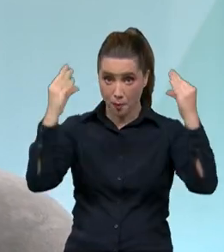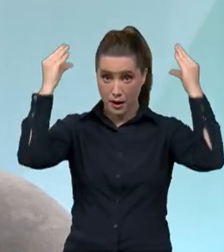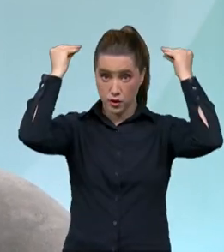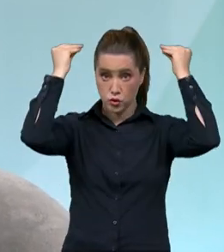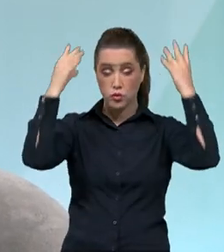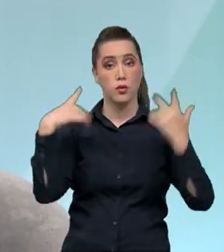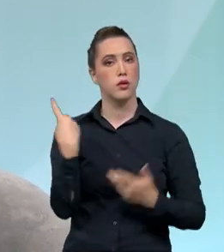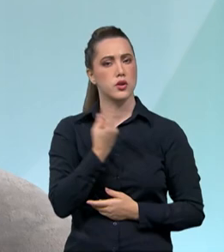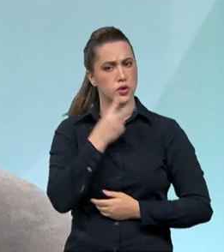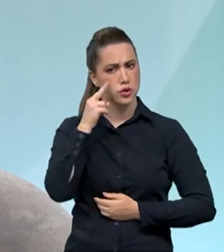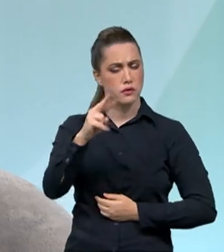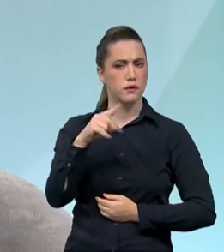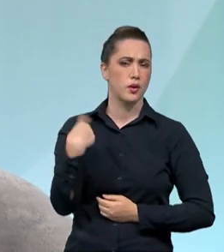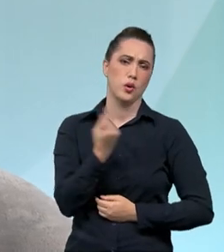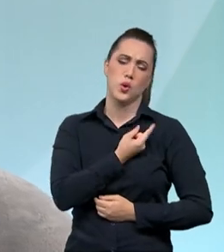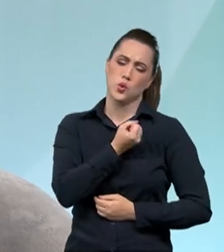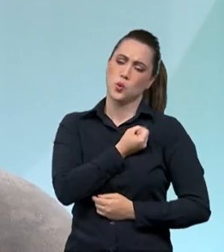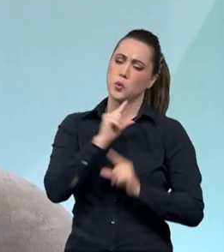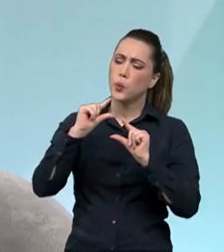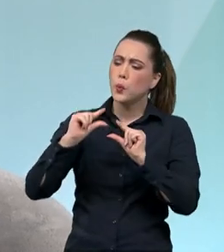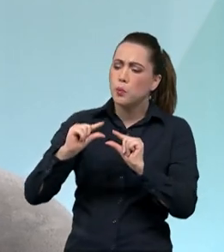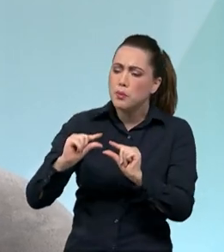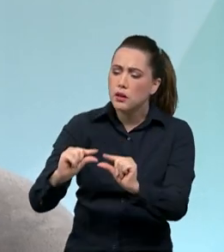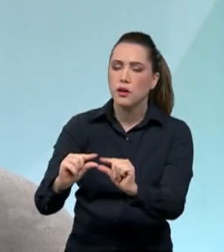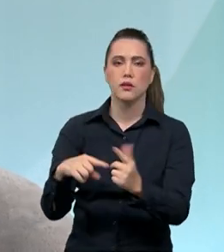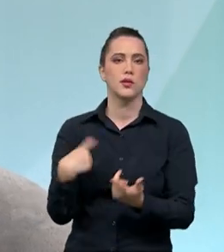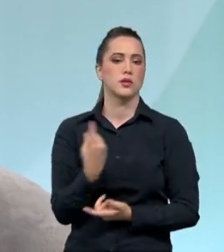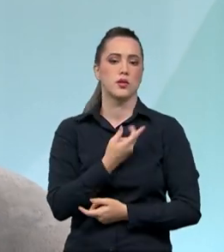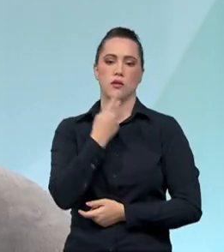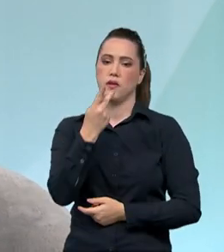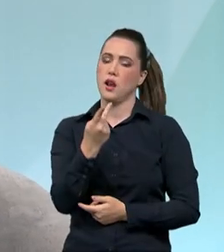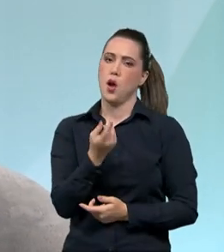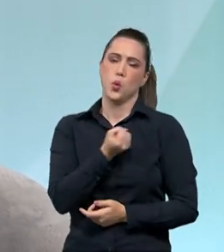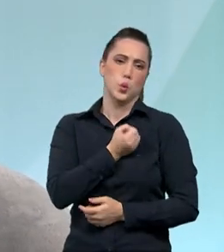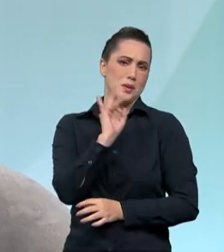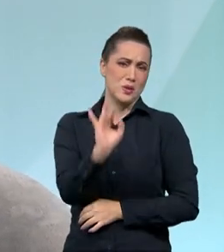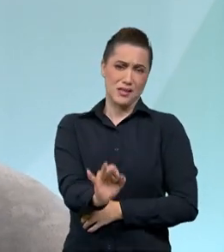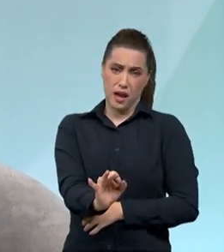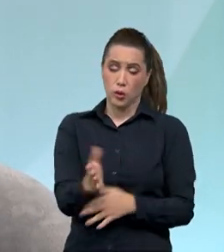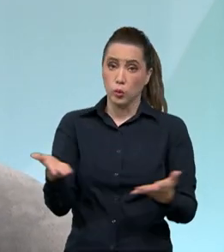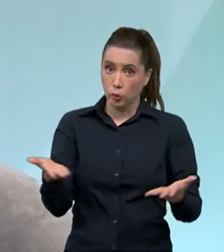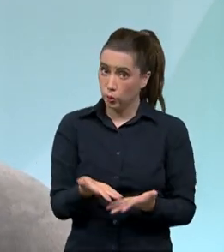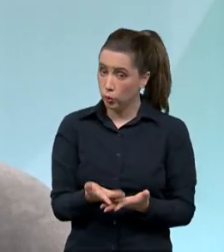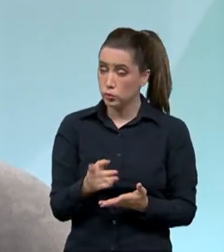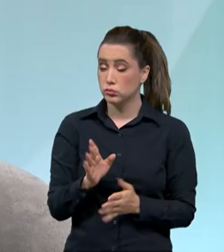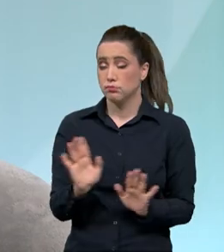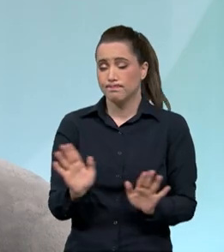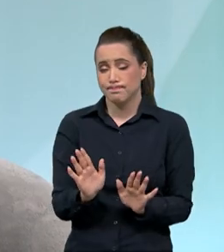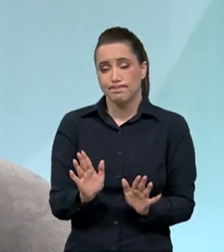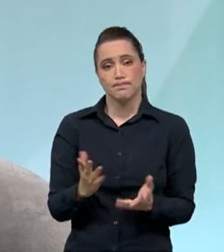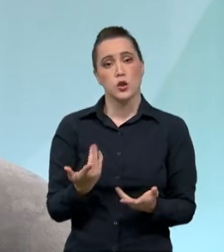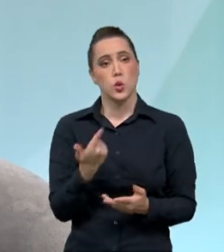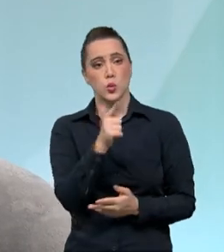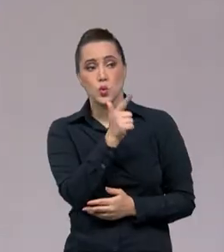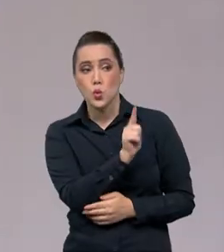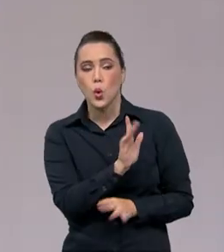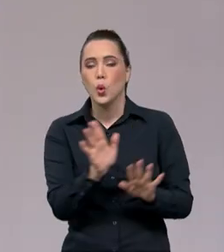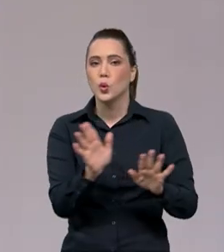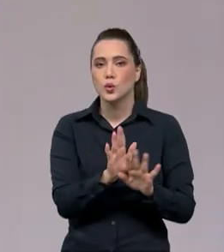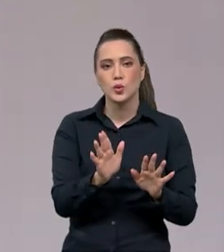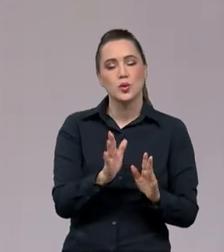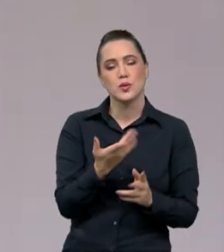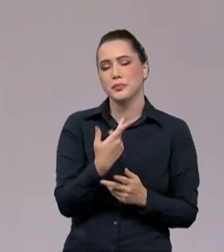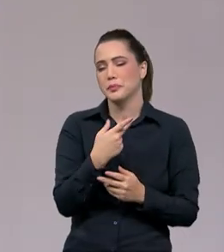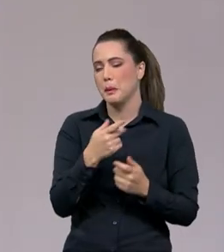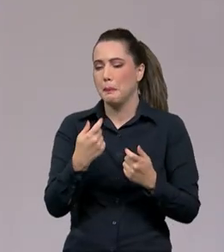números são, eu diria que ínfimos. Eu não arriscaria aqui dizer exatamente os números dos nossos concorrentes, até sei,